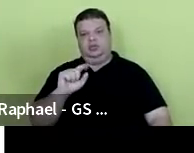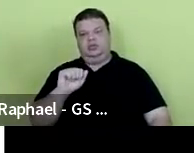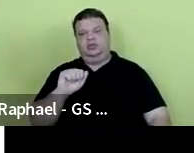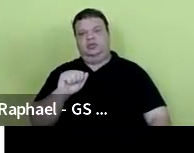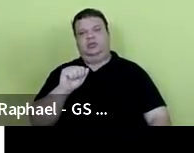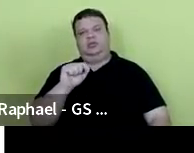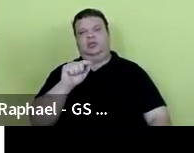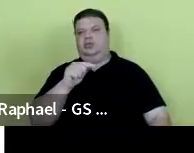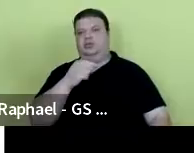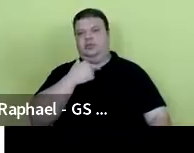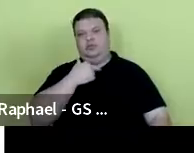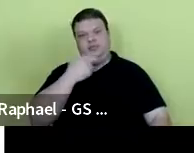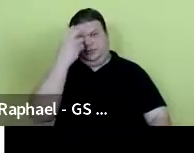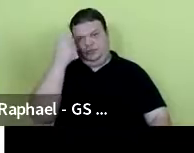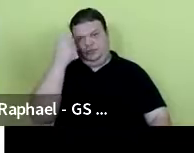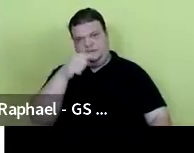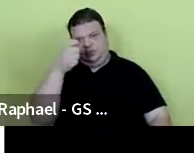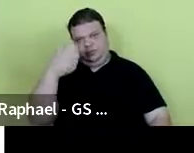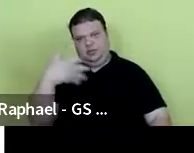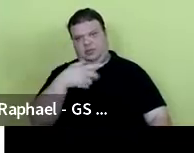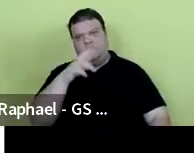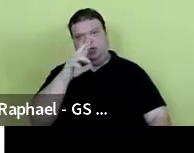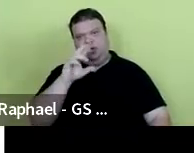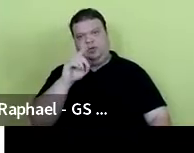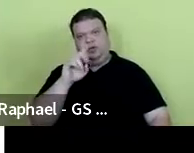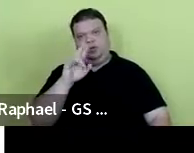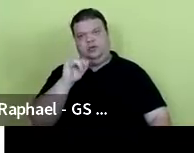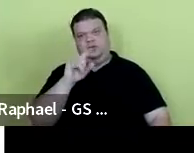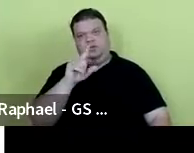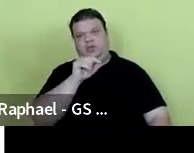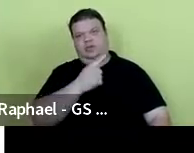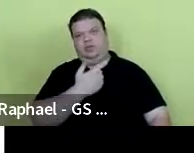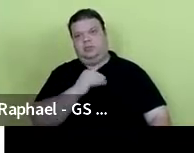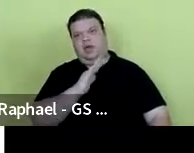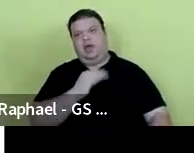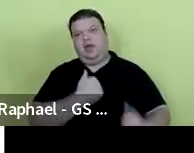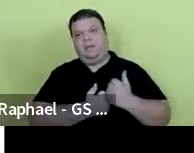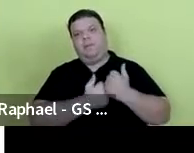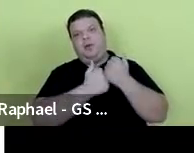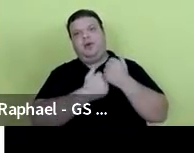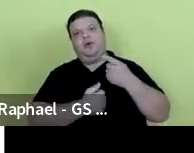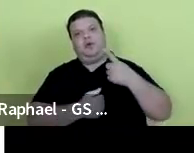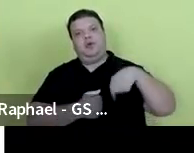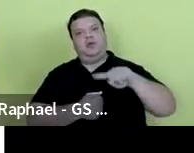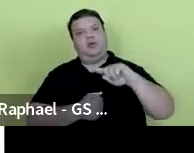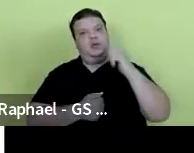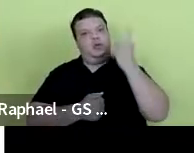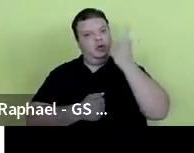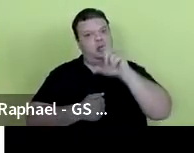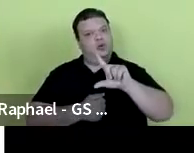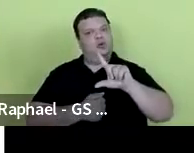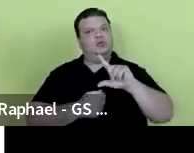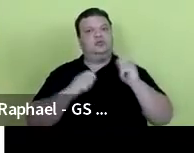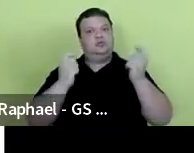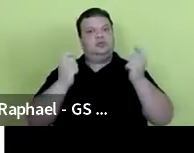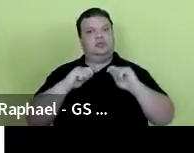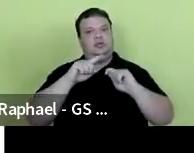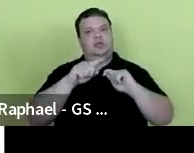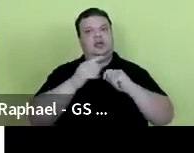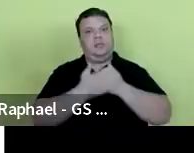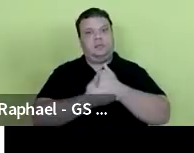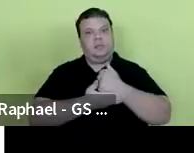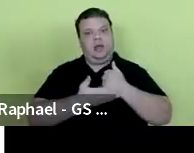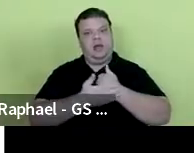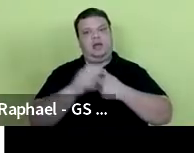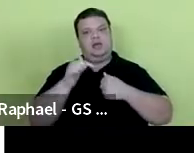ter sido citar, mas o Rodrigo nos dá muito apoio e nós tivemos uma maior sustentabilidade no